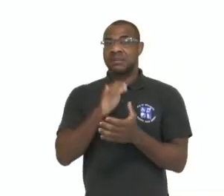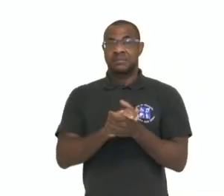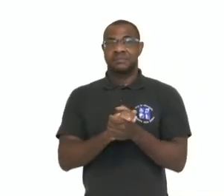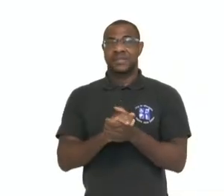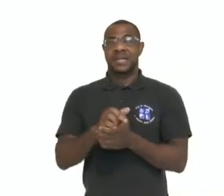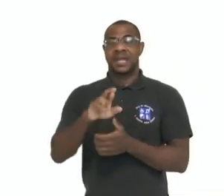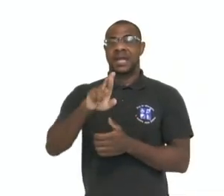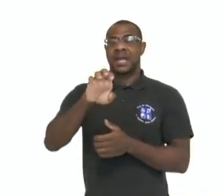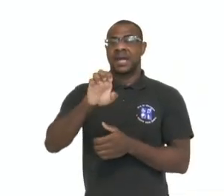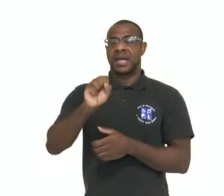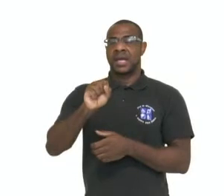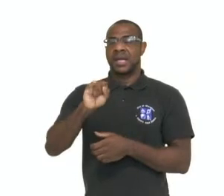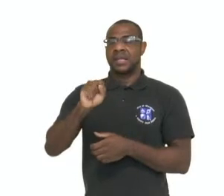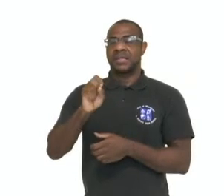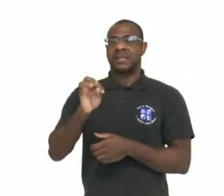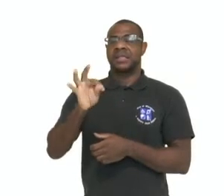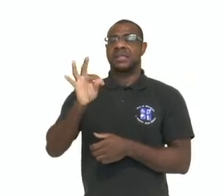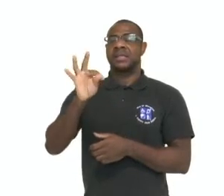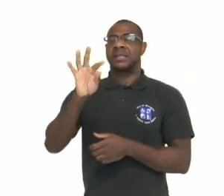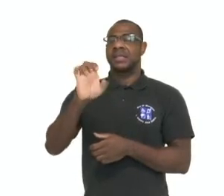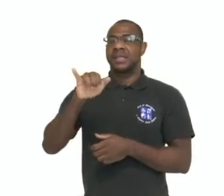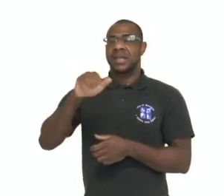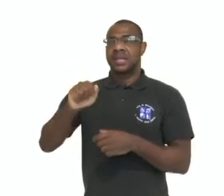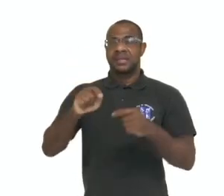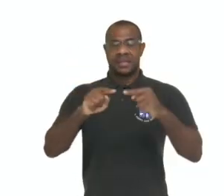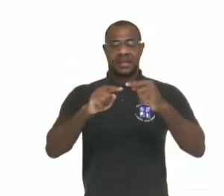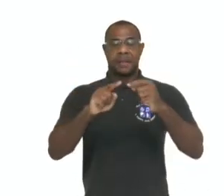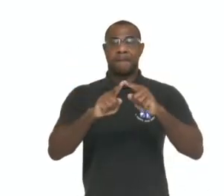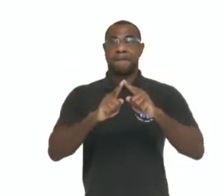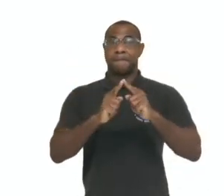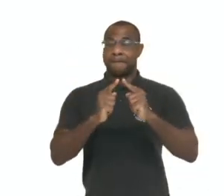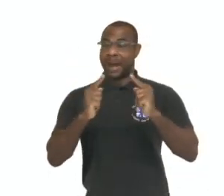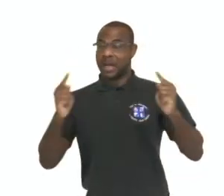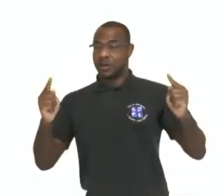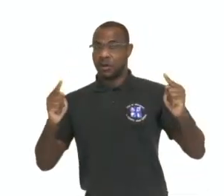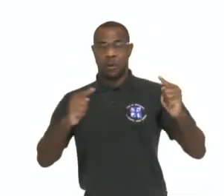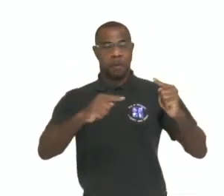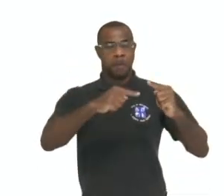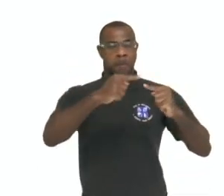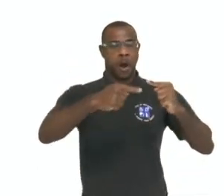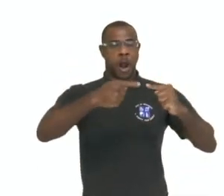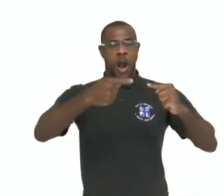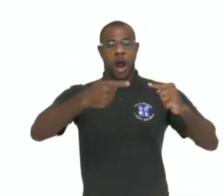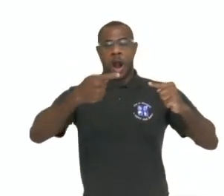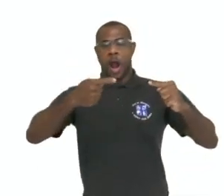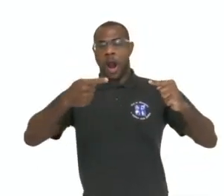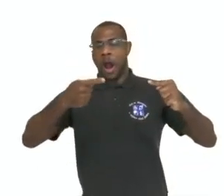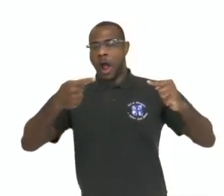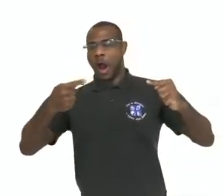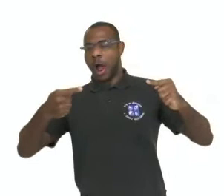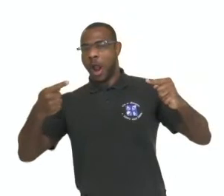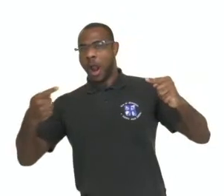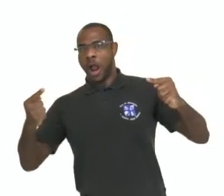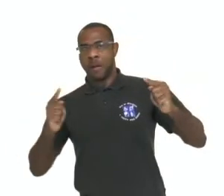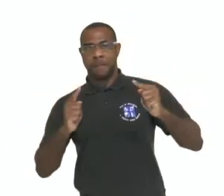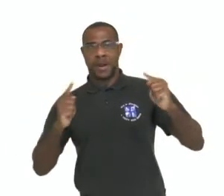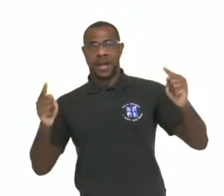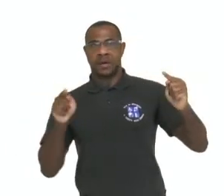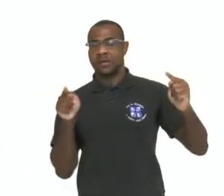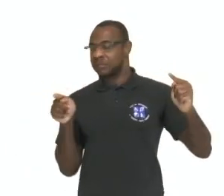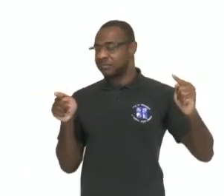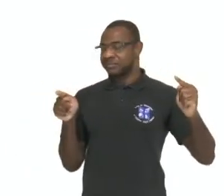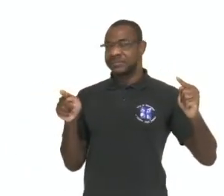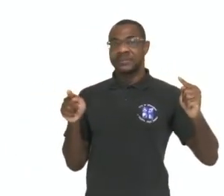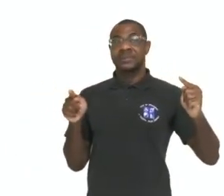resistência, tá? Quanto for maior, quanto for maior, quanto mais ela for ali, né, mais resistente,